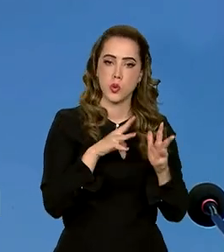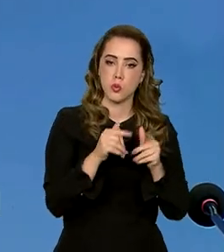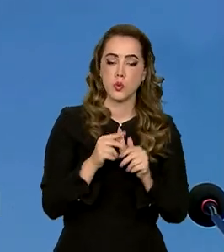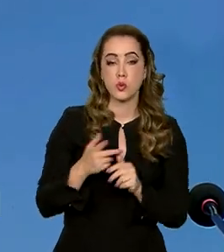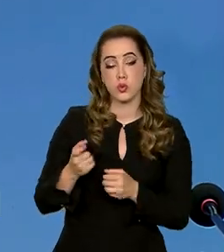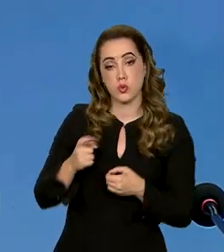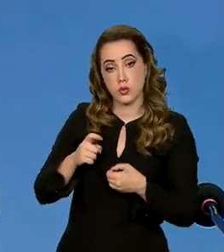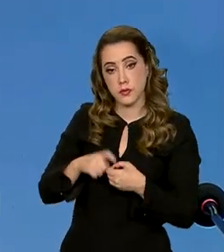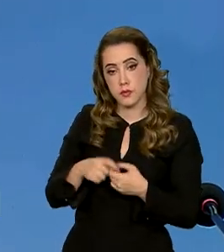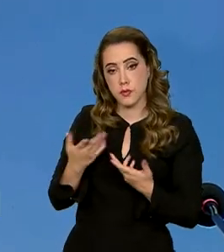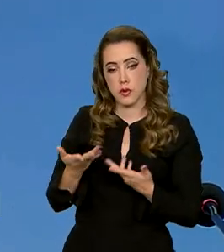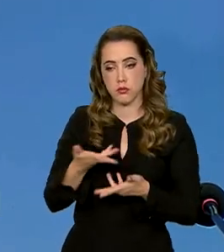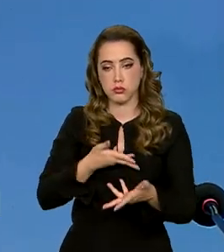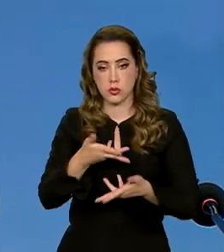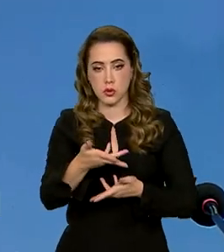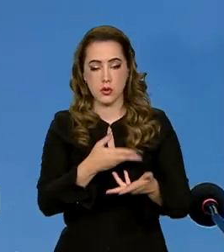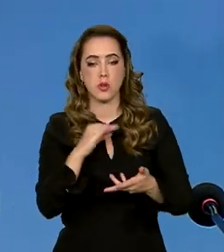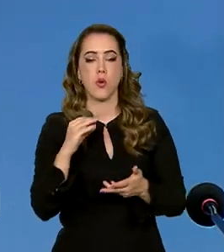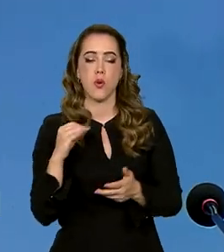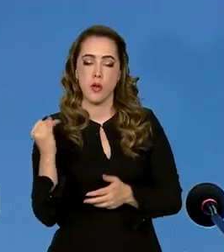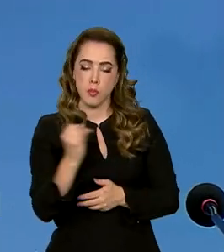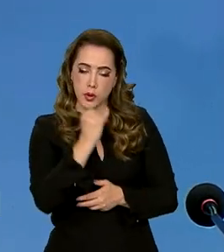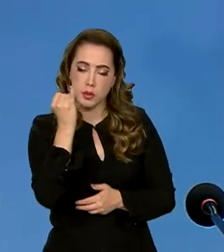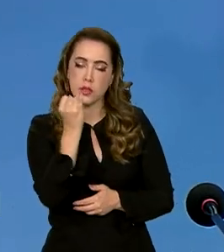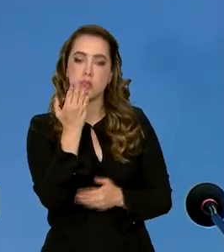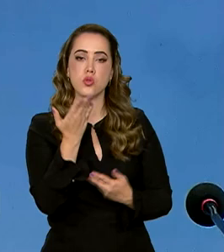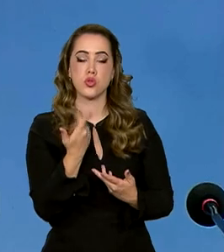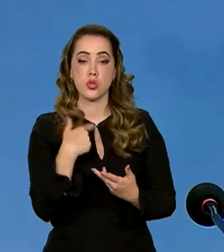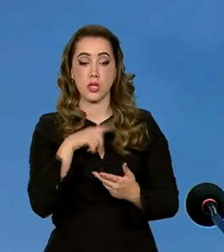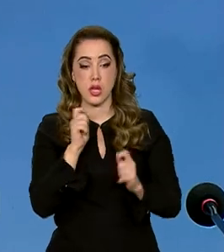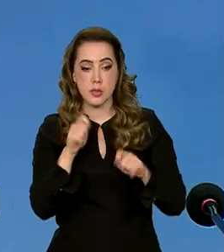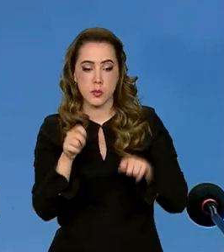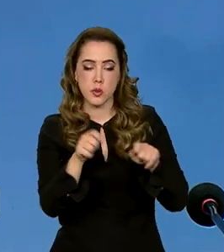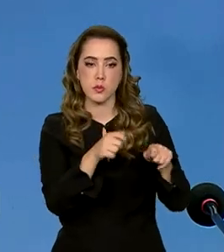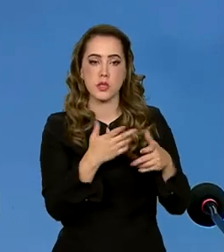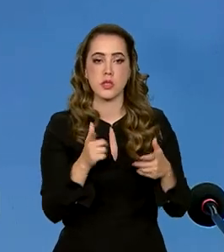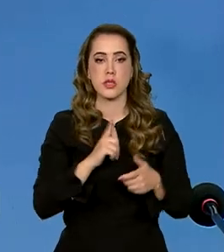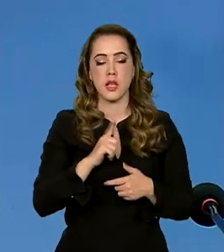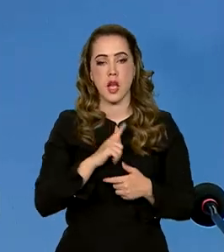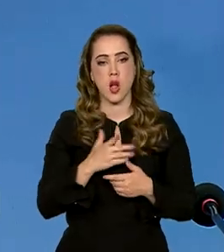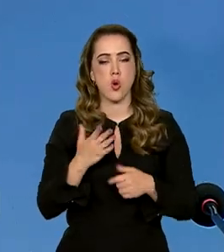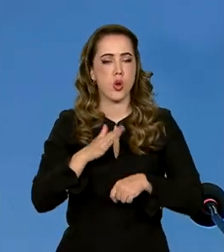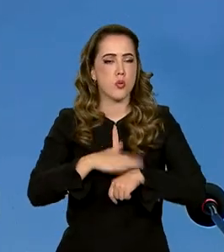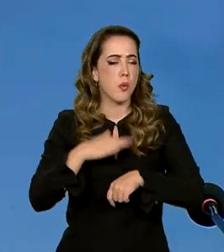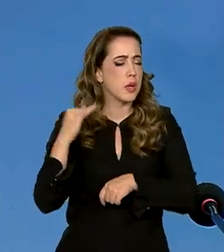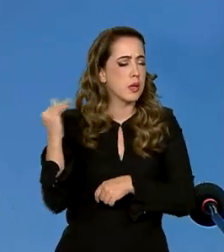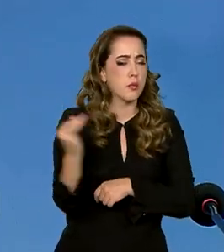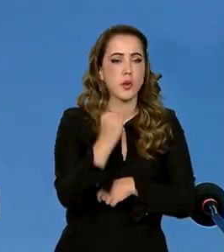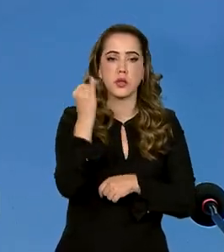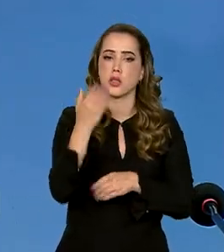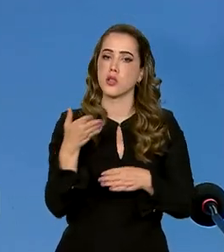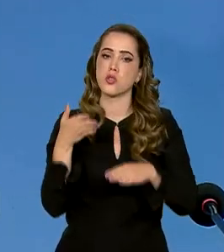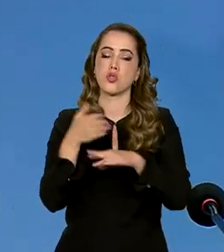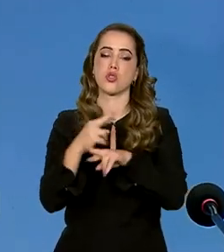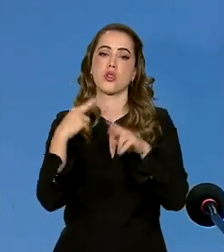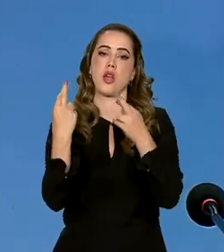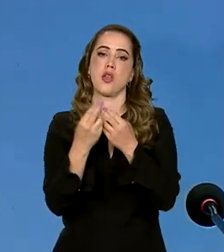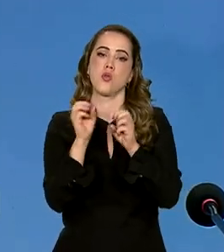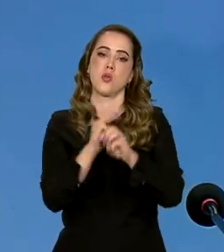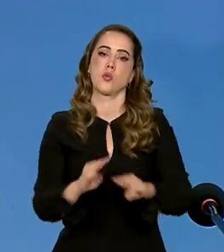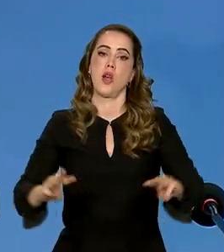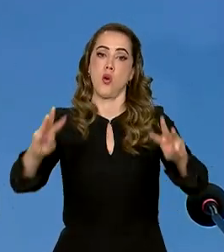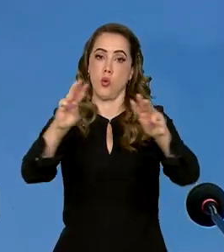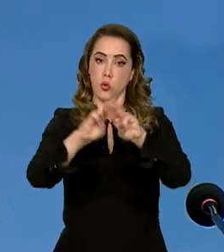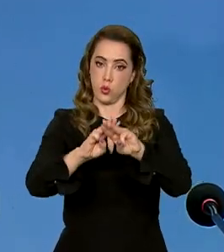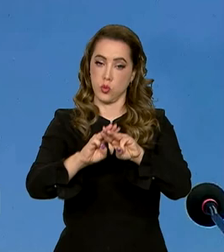fóruns multilaterais. E aí é muito simbólico que esse movimento seja coroado com essa presença nas Nações Unidas, que é o principal